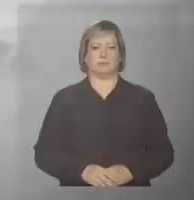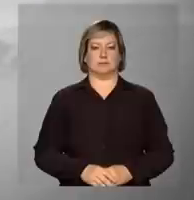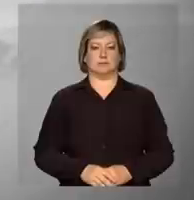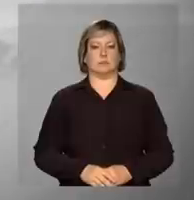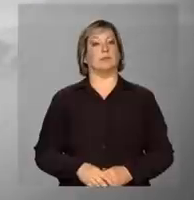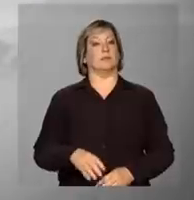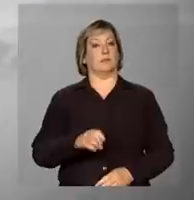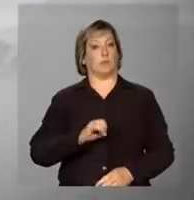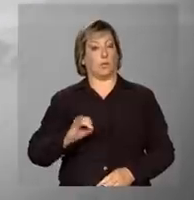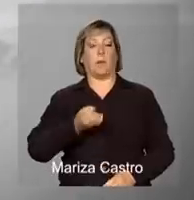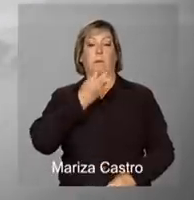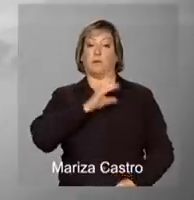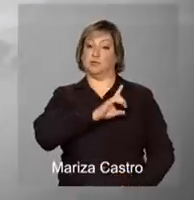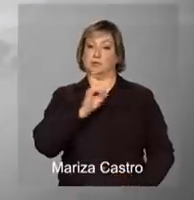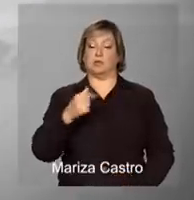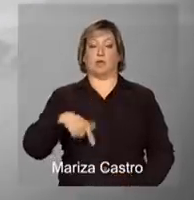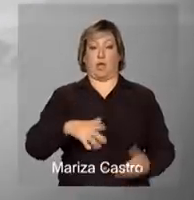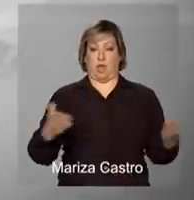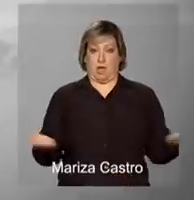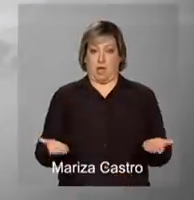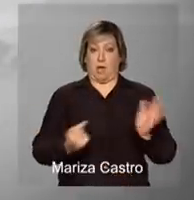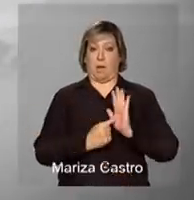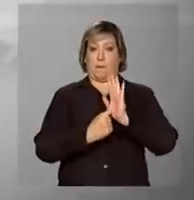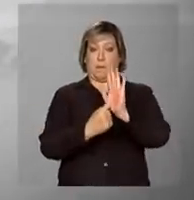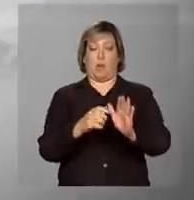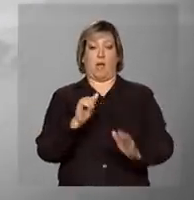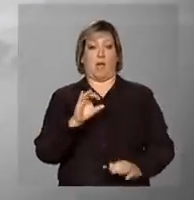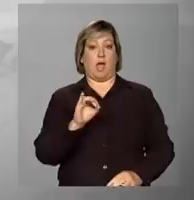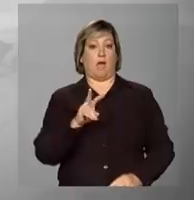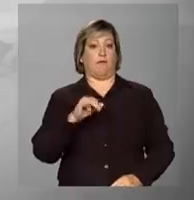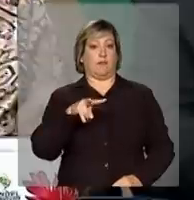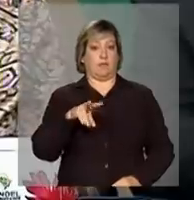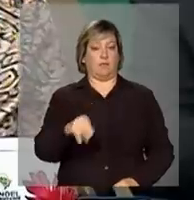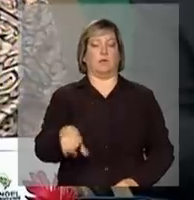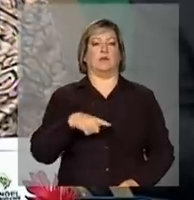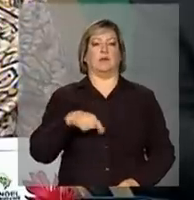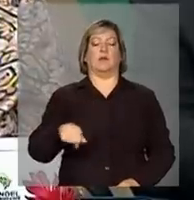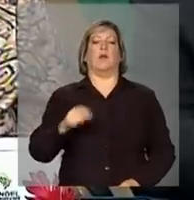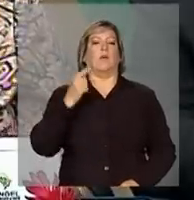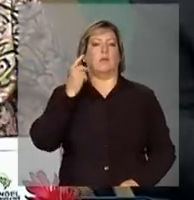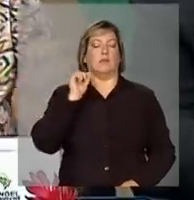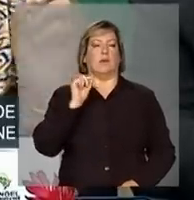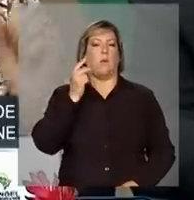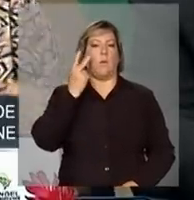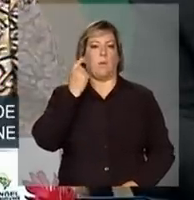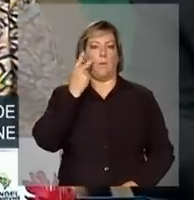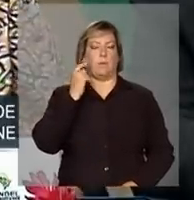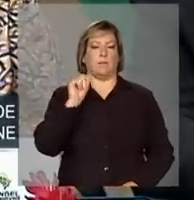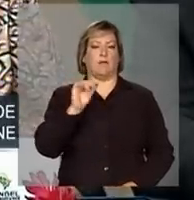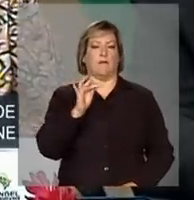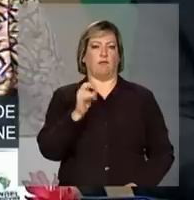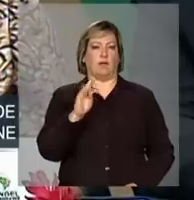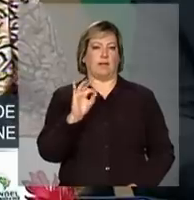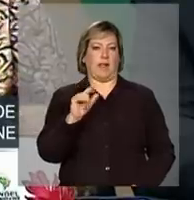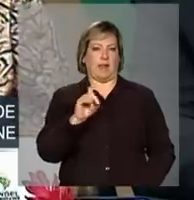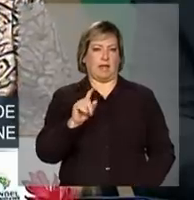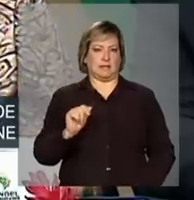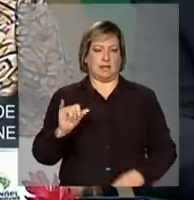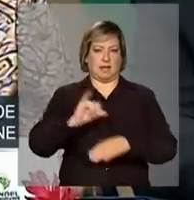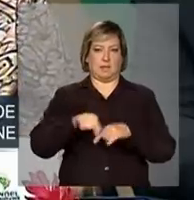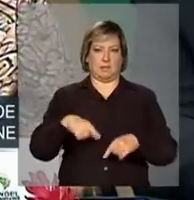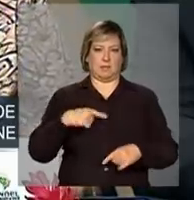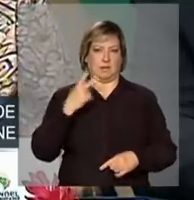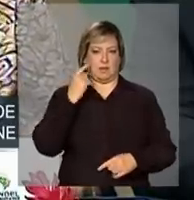Olá, bom dia. Interrompemos a programação para transmitir ao vivo de Fortaleza o discurso da presidenta Dilma Rousseff na